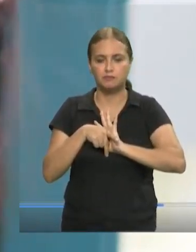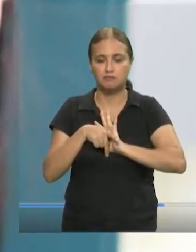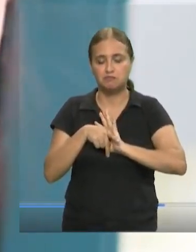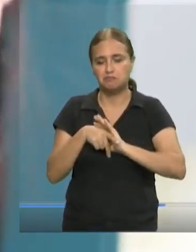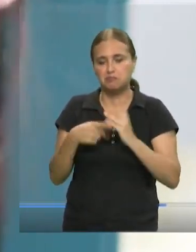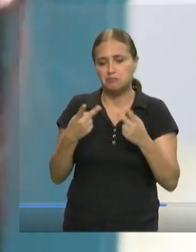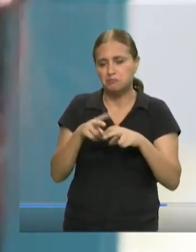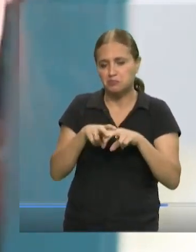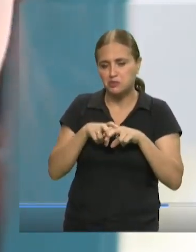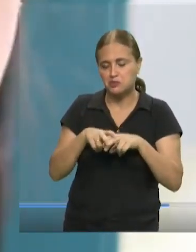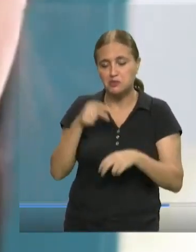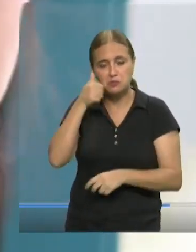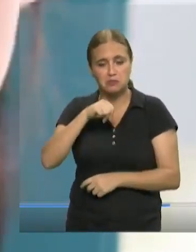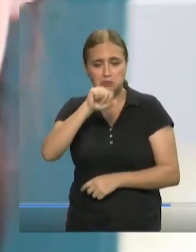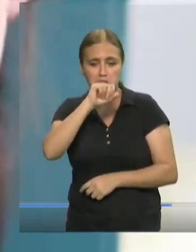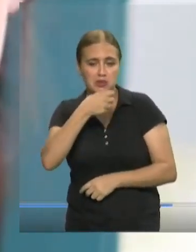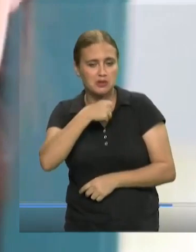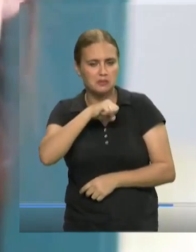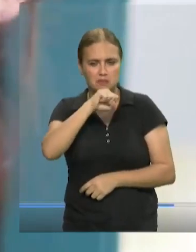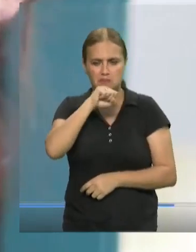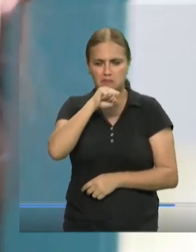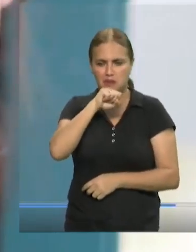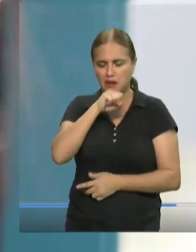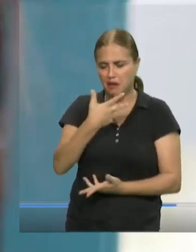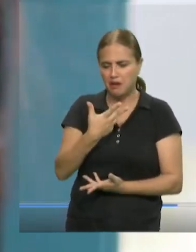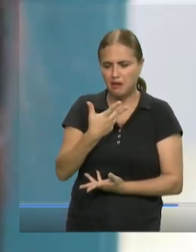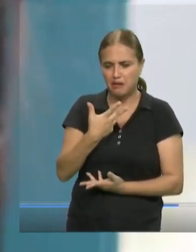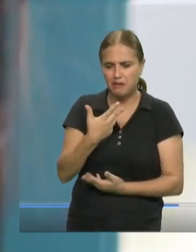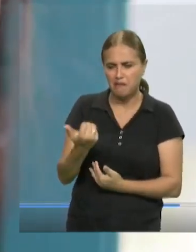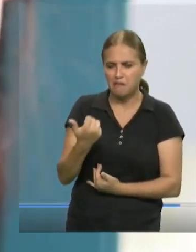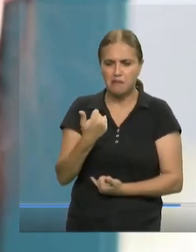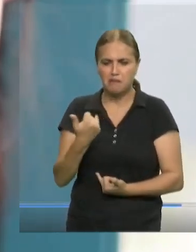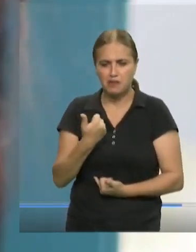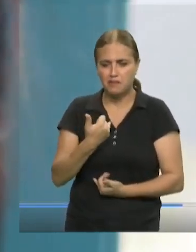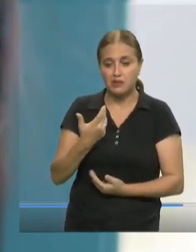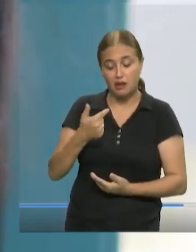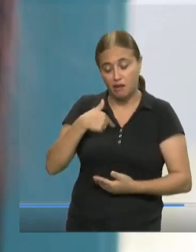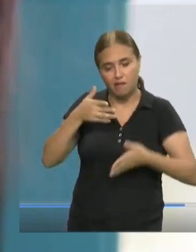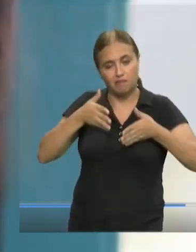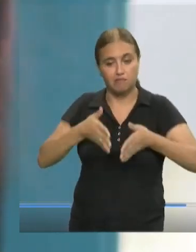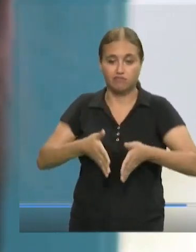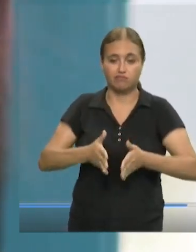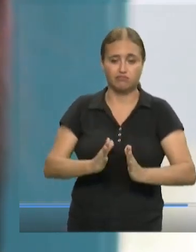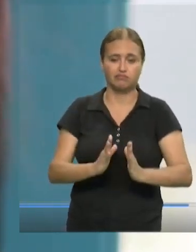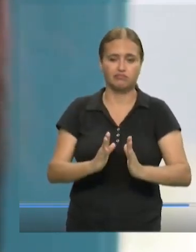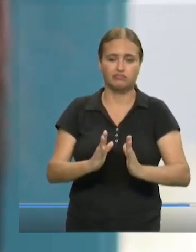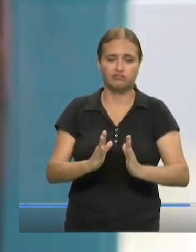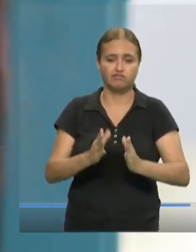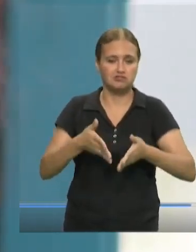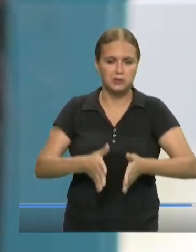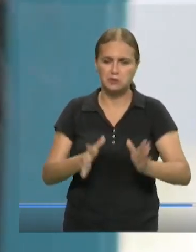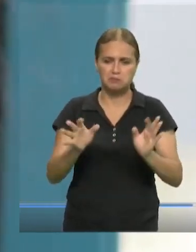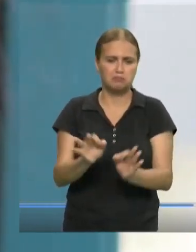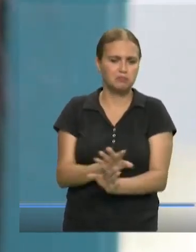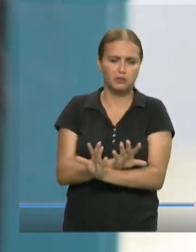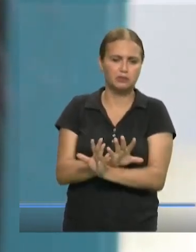motivos que nem minha mãe, nem meu pai podiam controlar, eu nasci e fiquei apenas nascida.